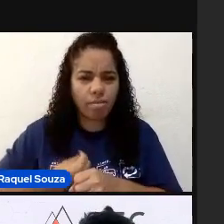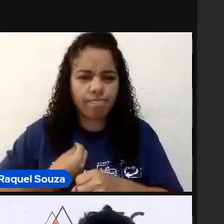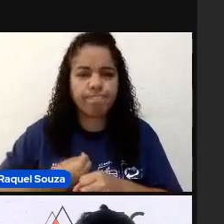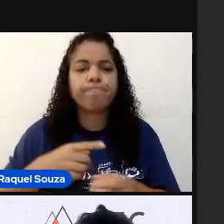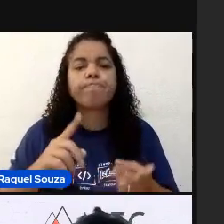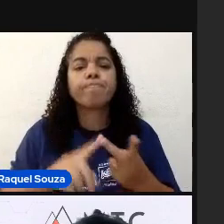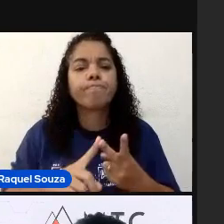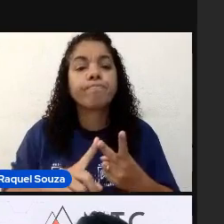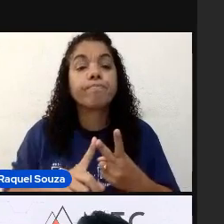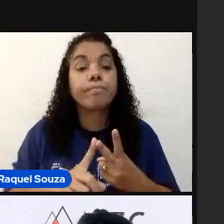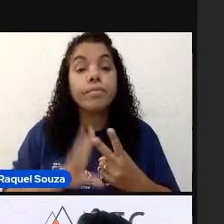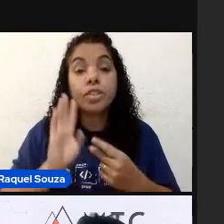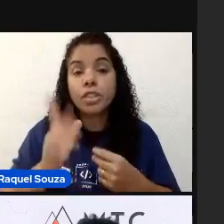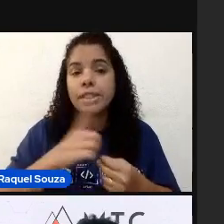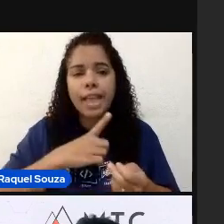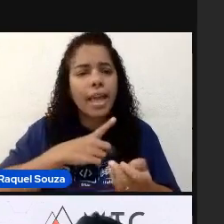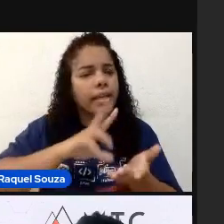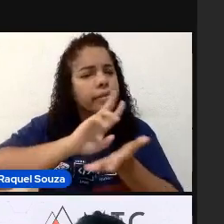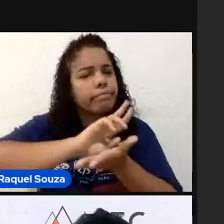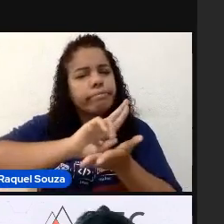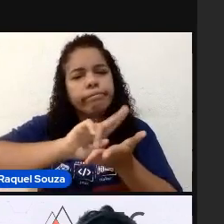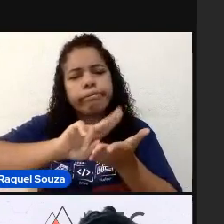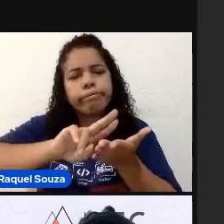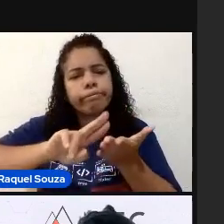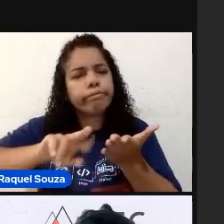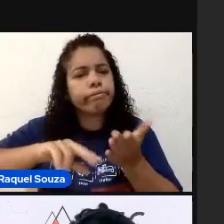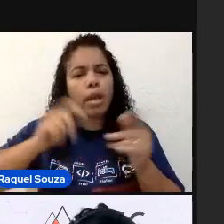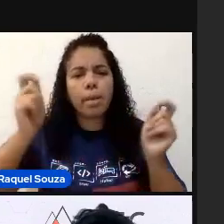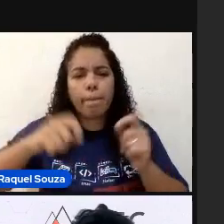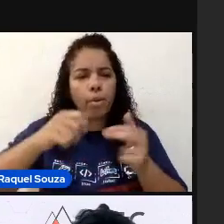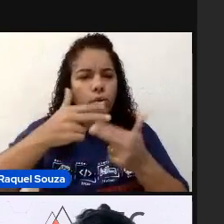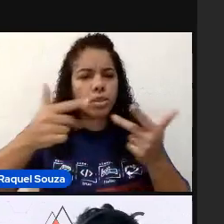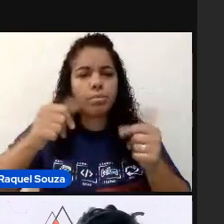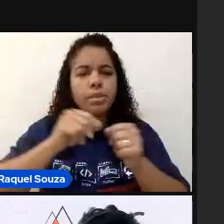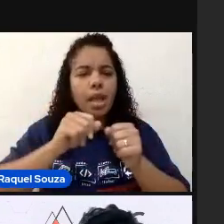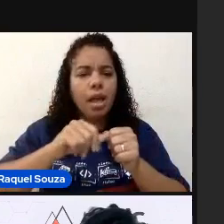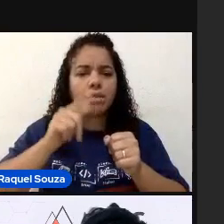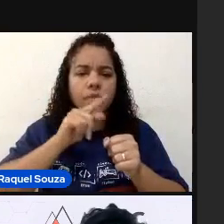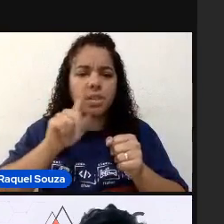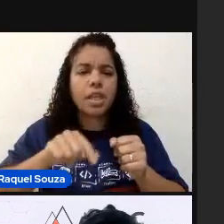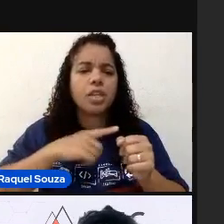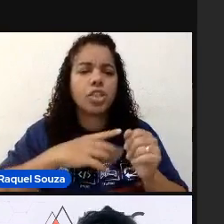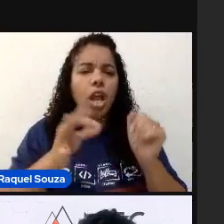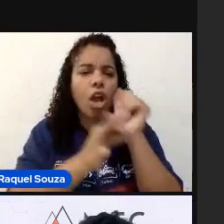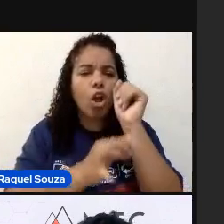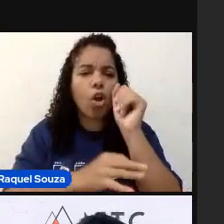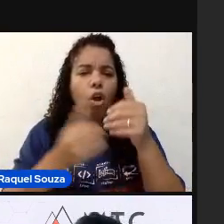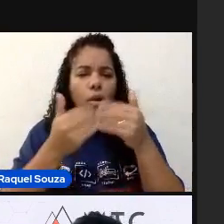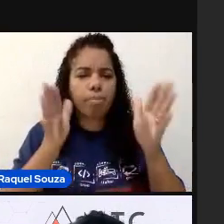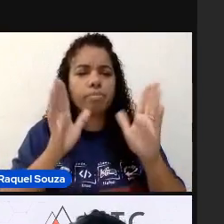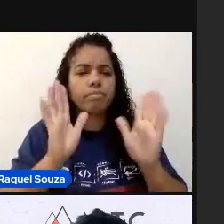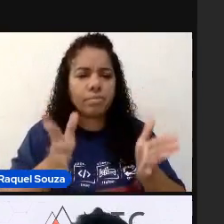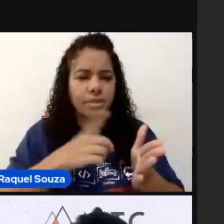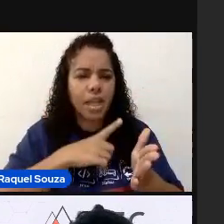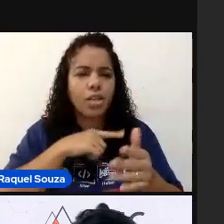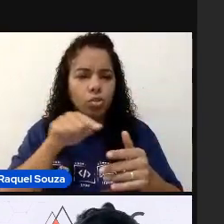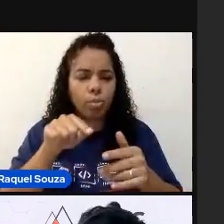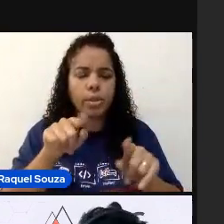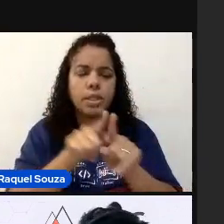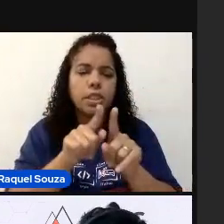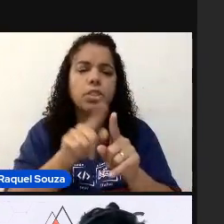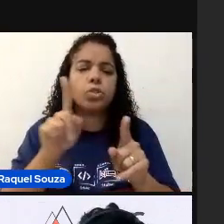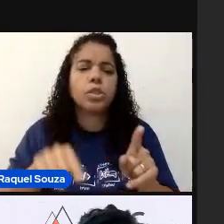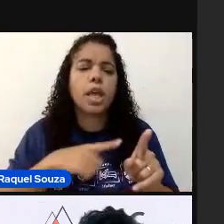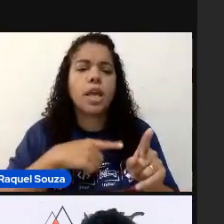Já existe inúmeras possibilidades de você fazer. Já tem muitos códigos abertos sobre isso. Tem muitos